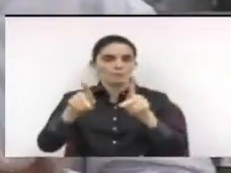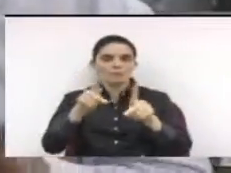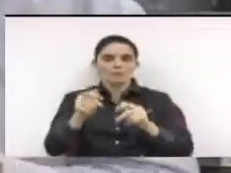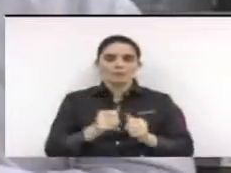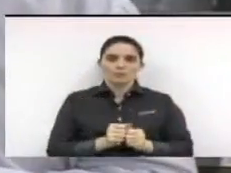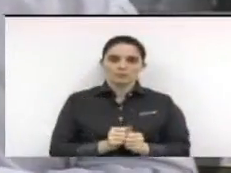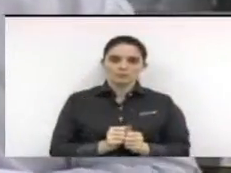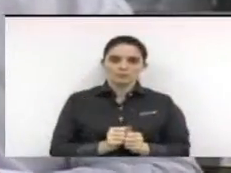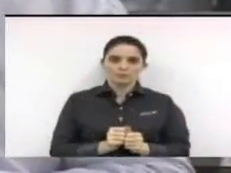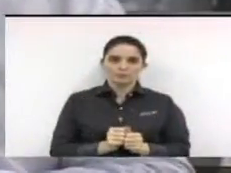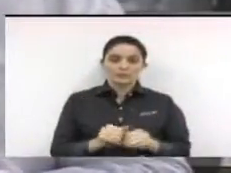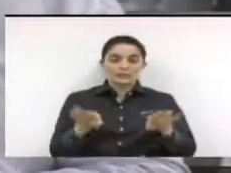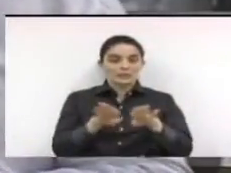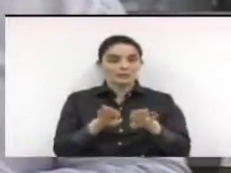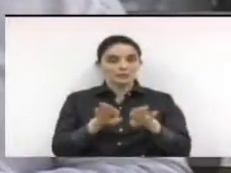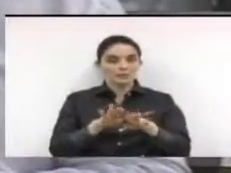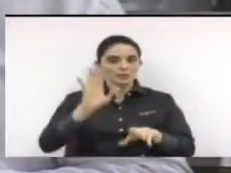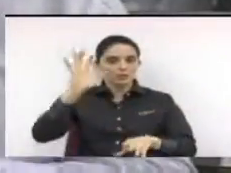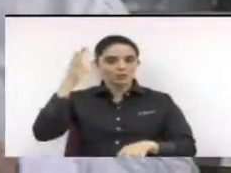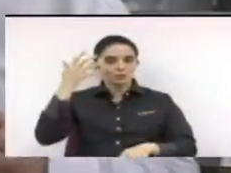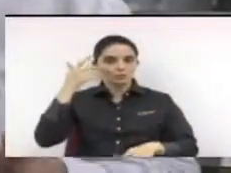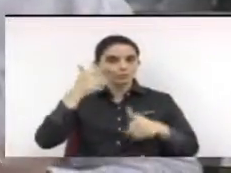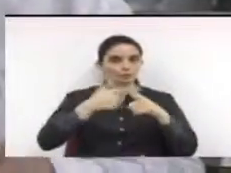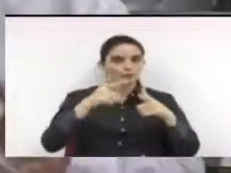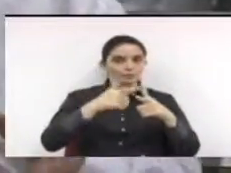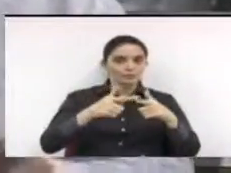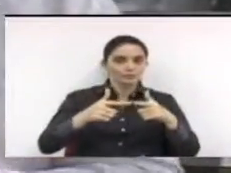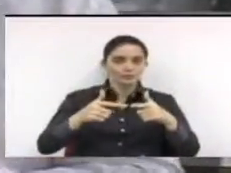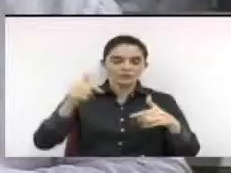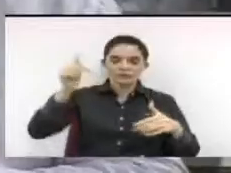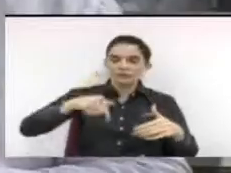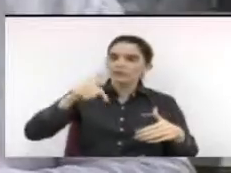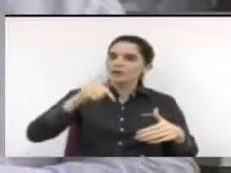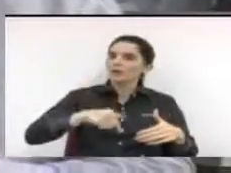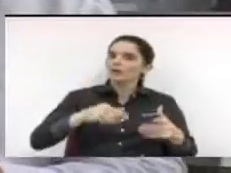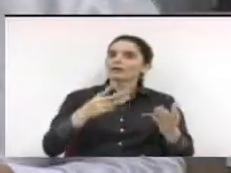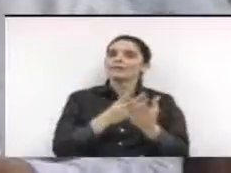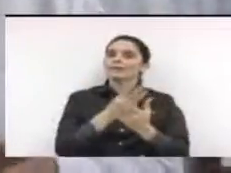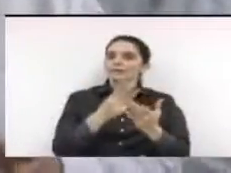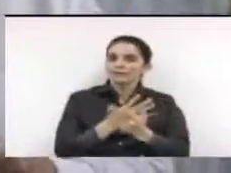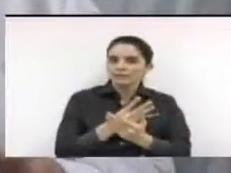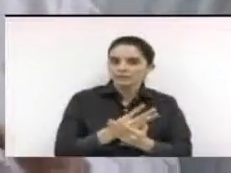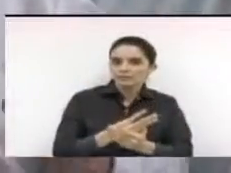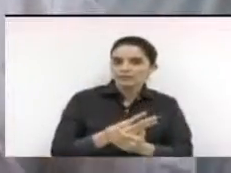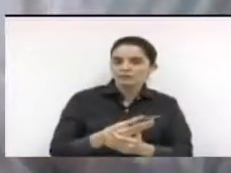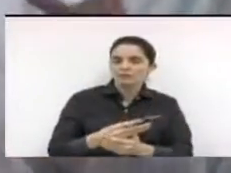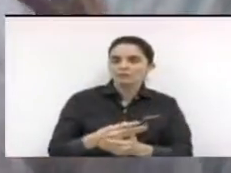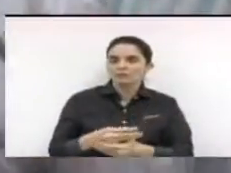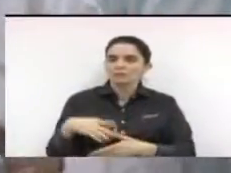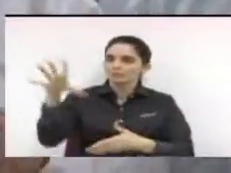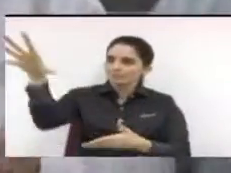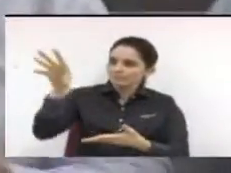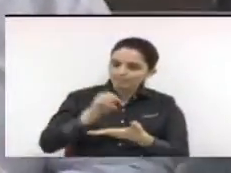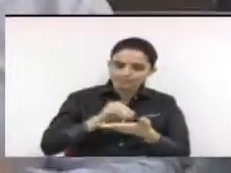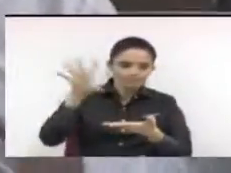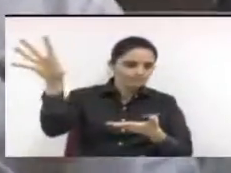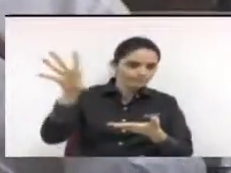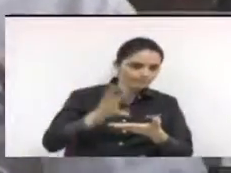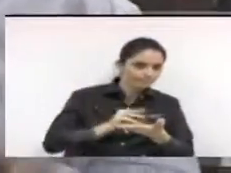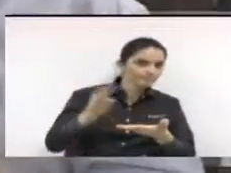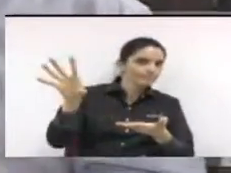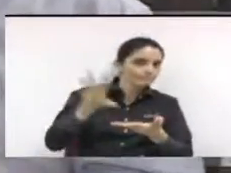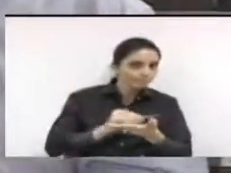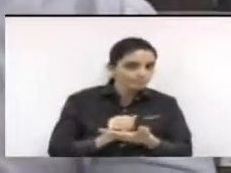Todos os problemas caem aqui na Câmara Municipal, pedidos e mais pedidos. Então, este orçamento